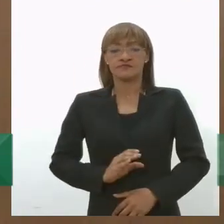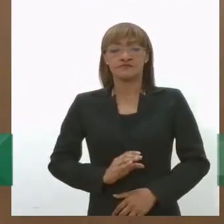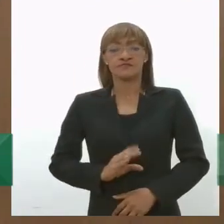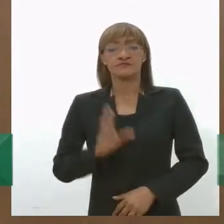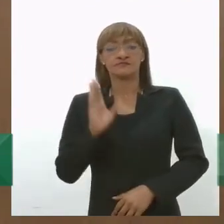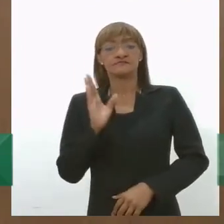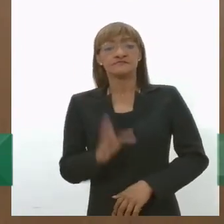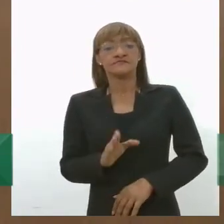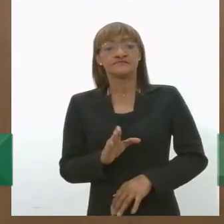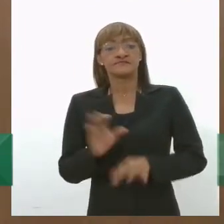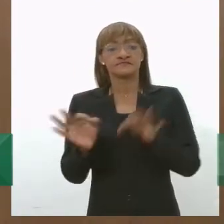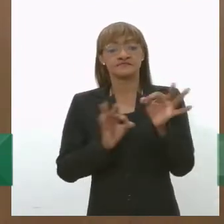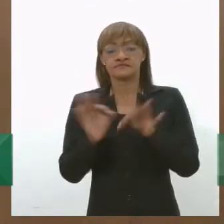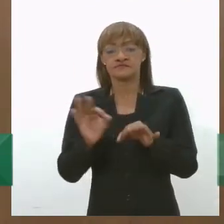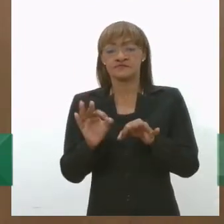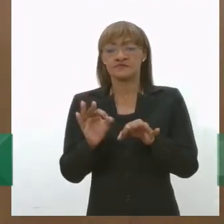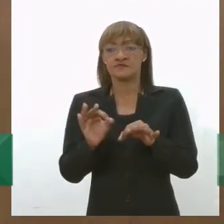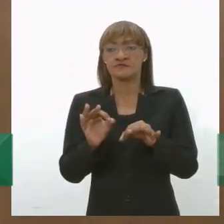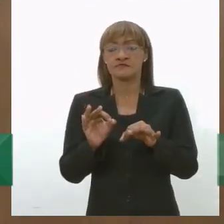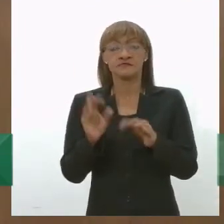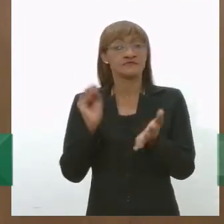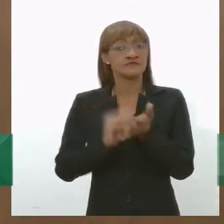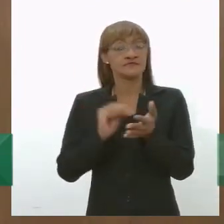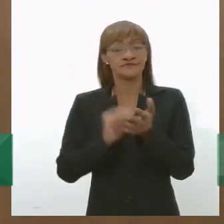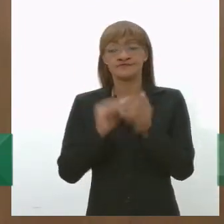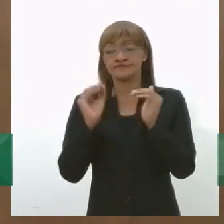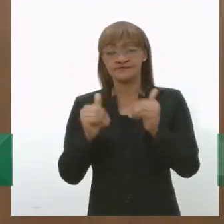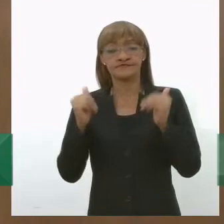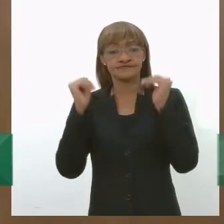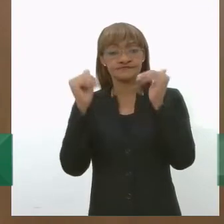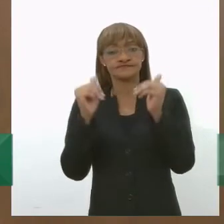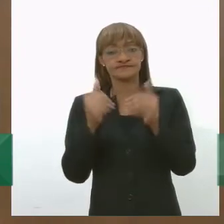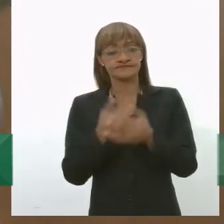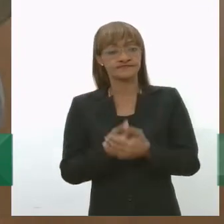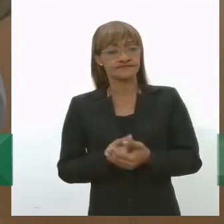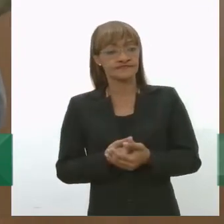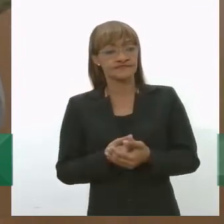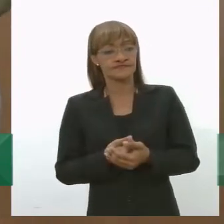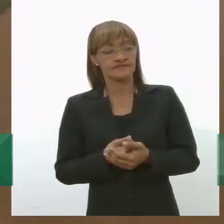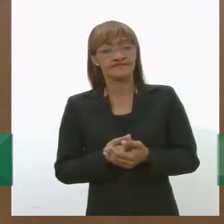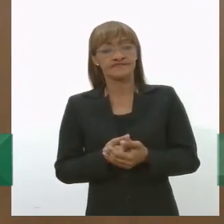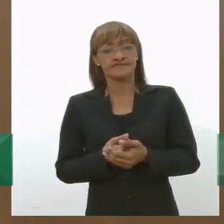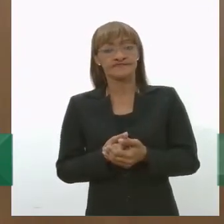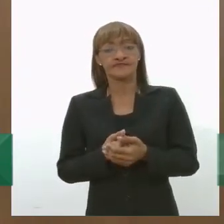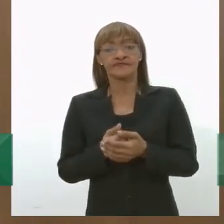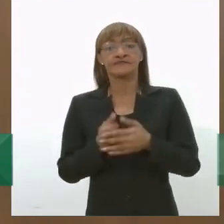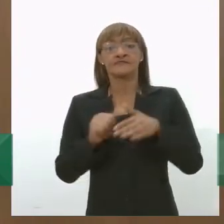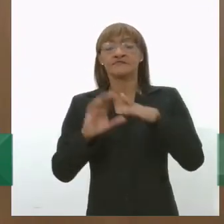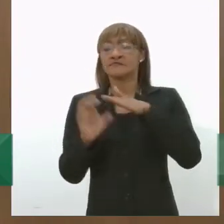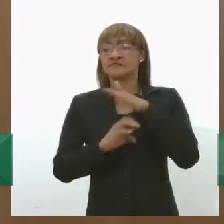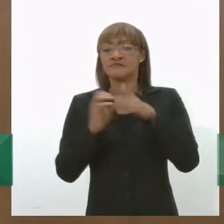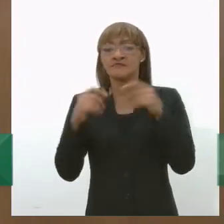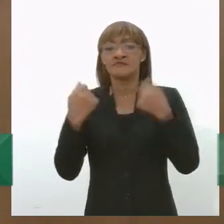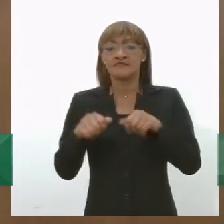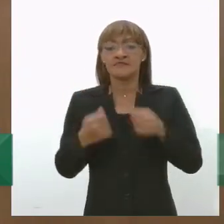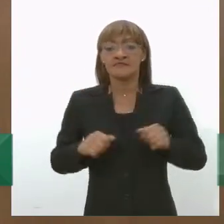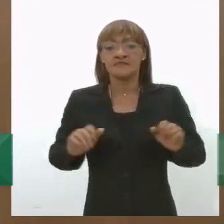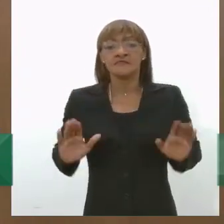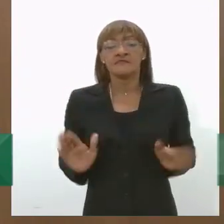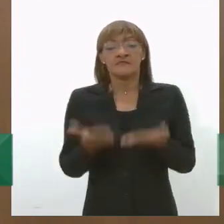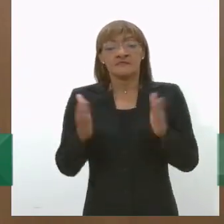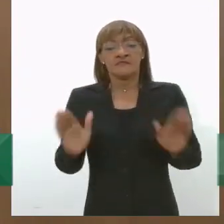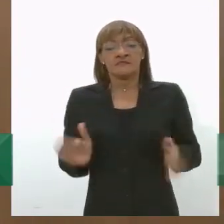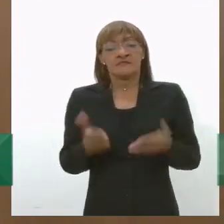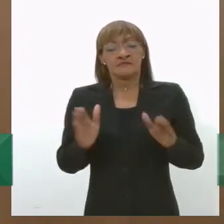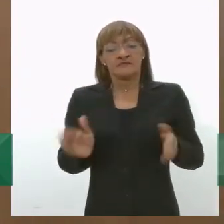ainda não avançaram no Brasil, né? Diante disso, setores precisam ser incentivados, né? Quando se trata de